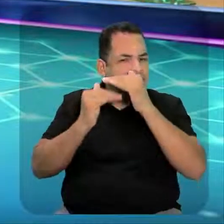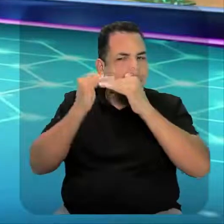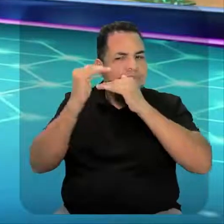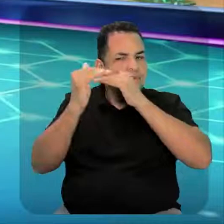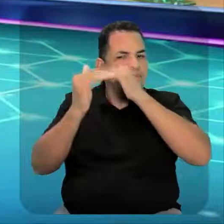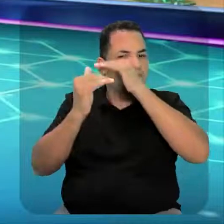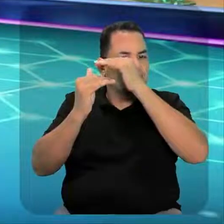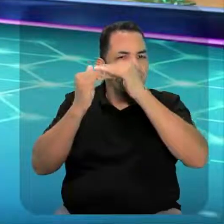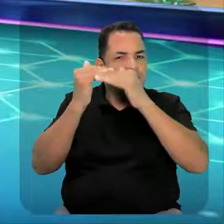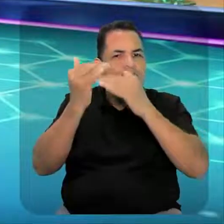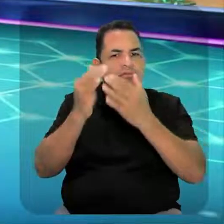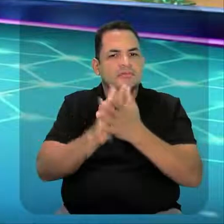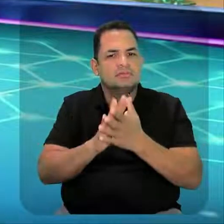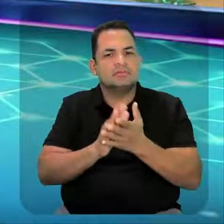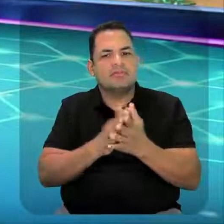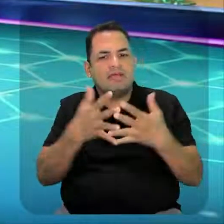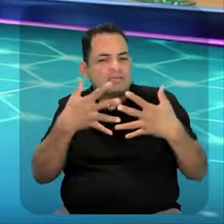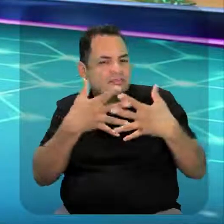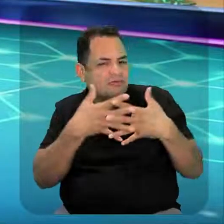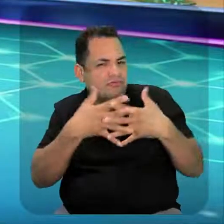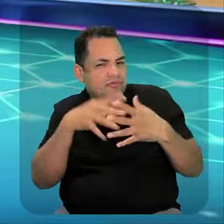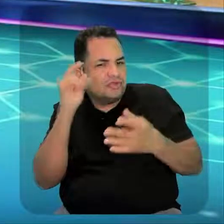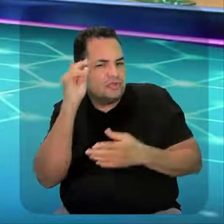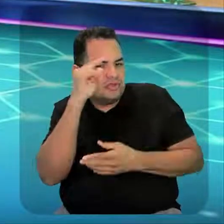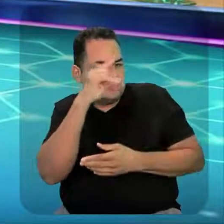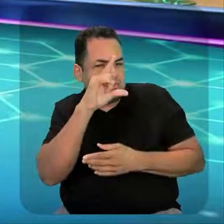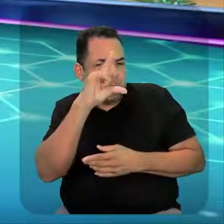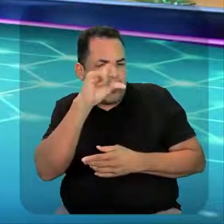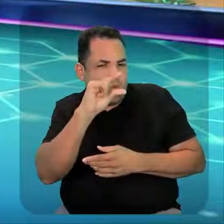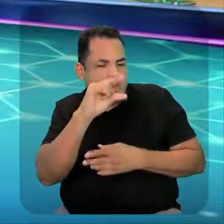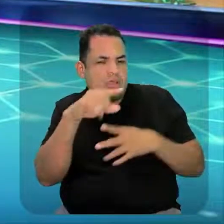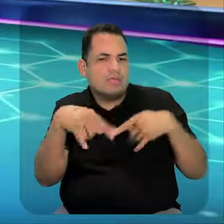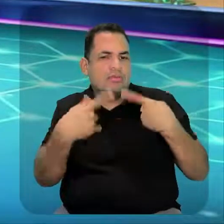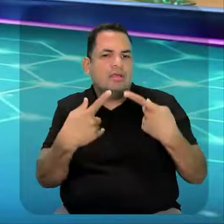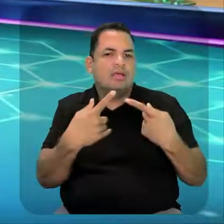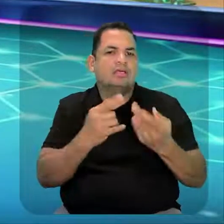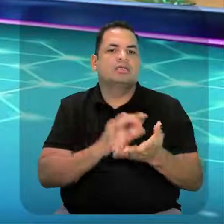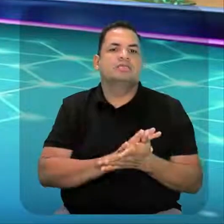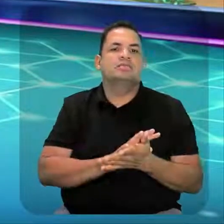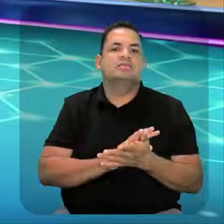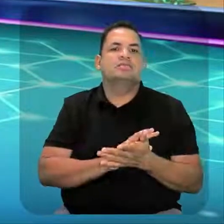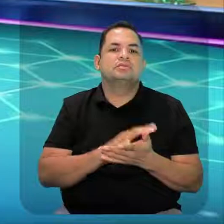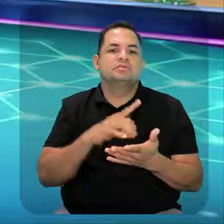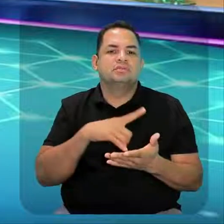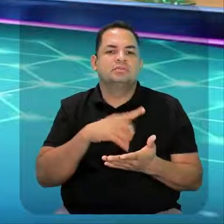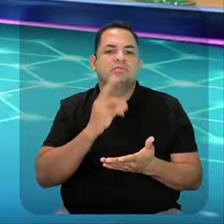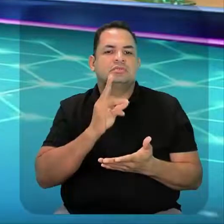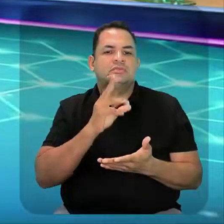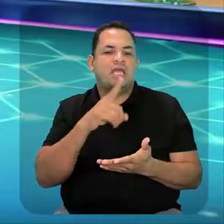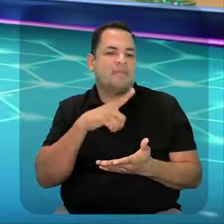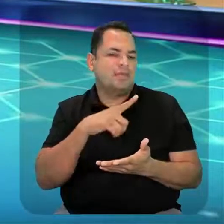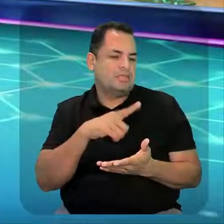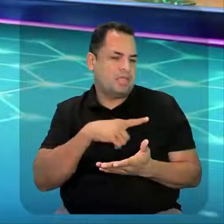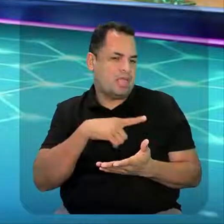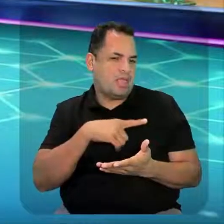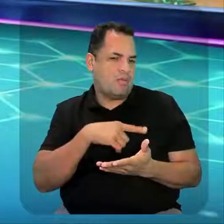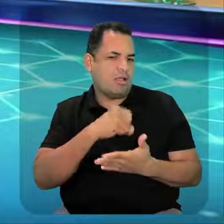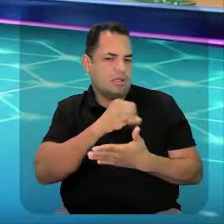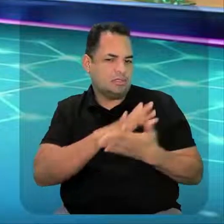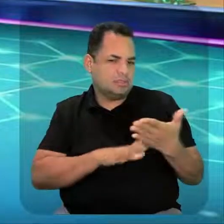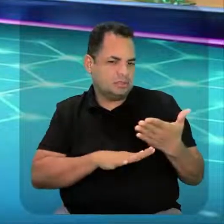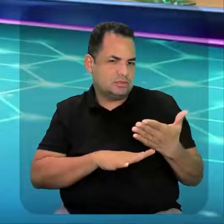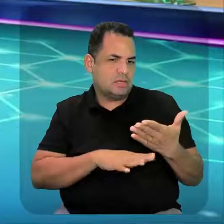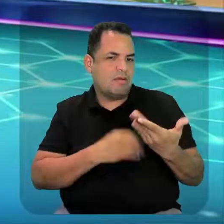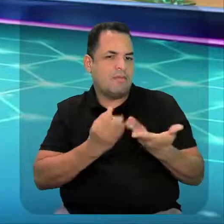exercícios vão vir um pouquinho mais complexos e sempre vai ter uma questãozinha para a gente trabalhar o Enem. Então